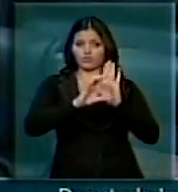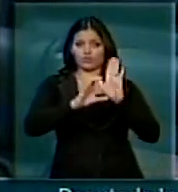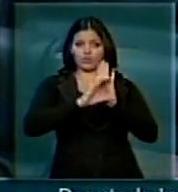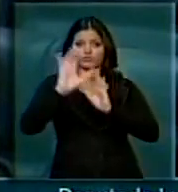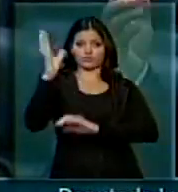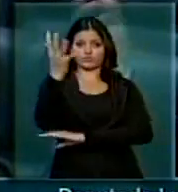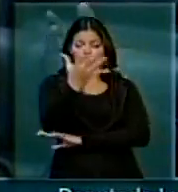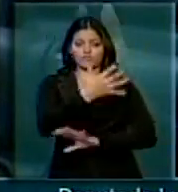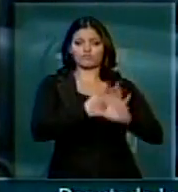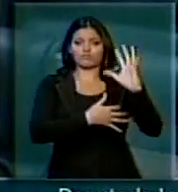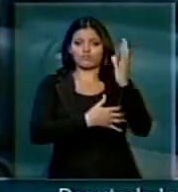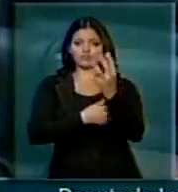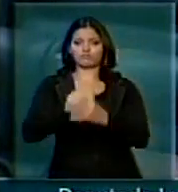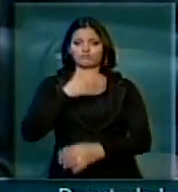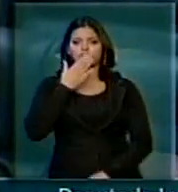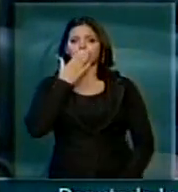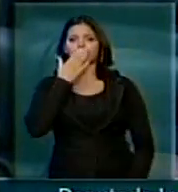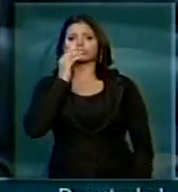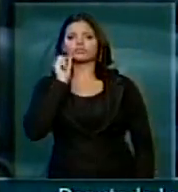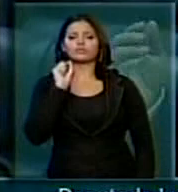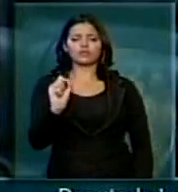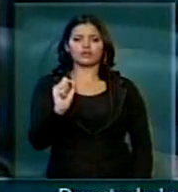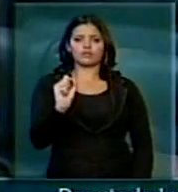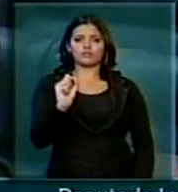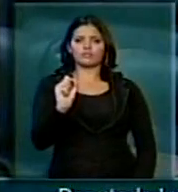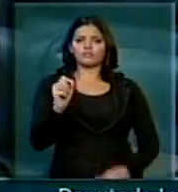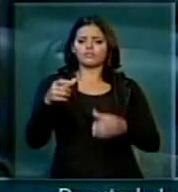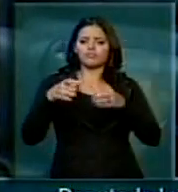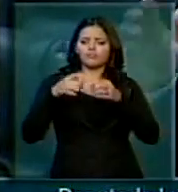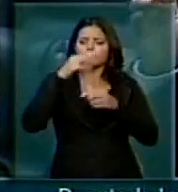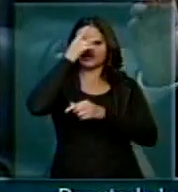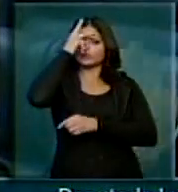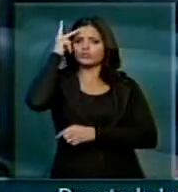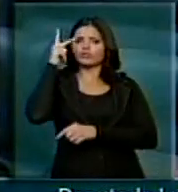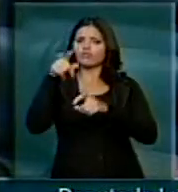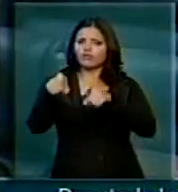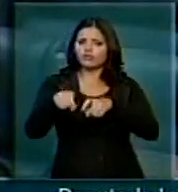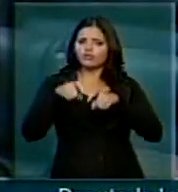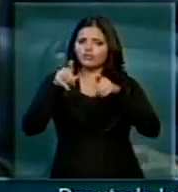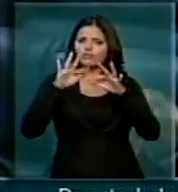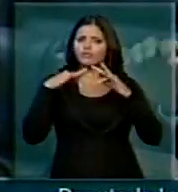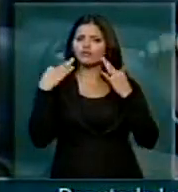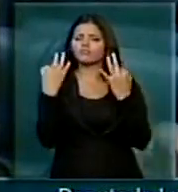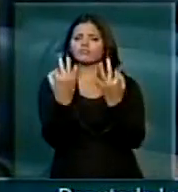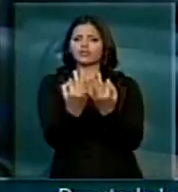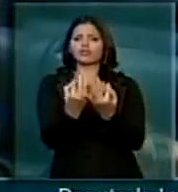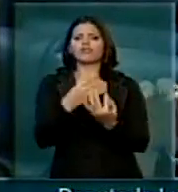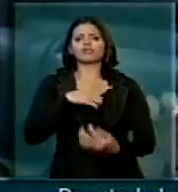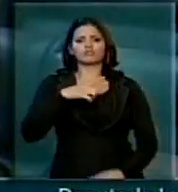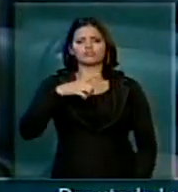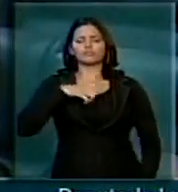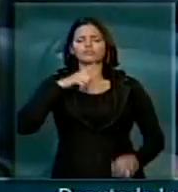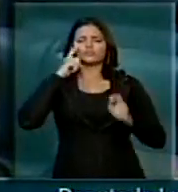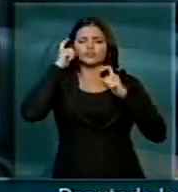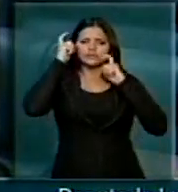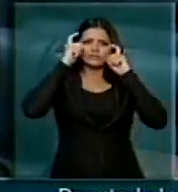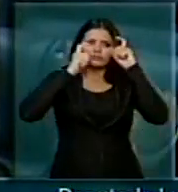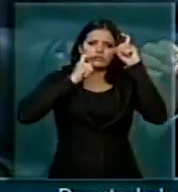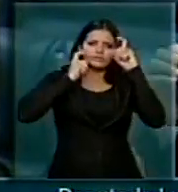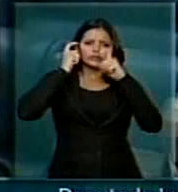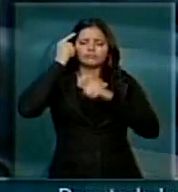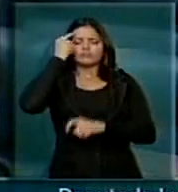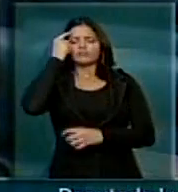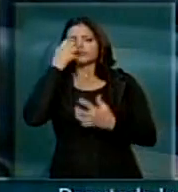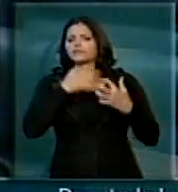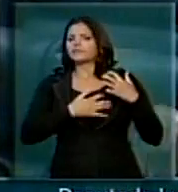Florestal. E em favor dos nossos pequenos agricultores que estão bastante preocupados e